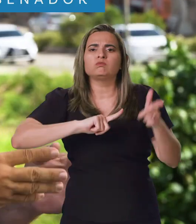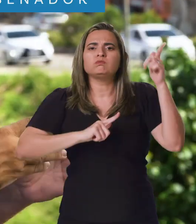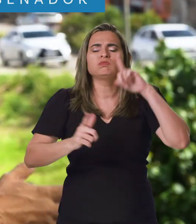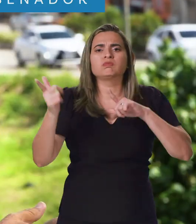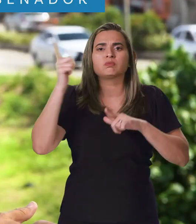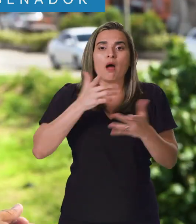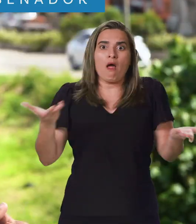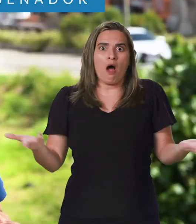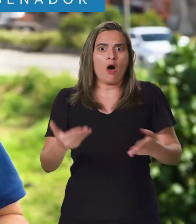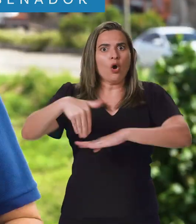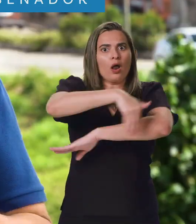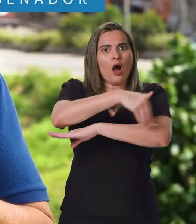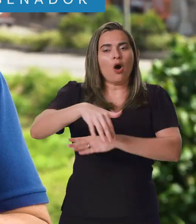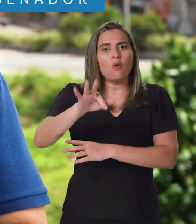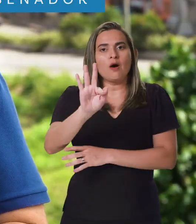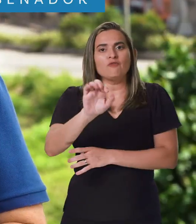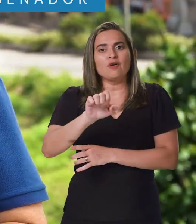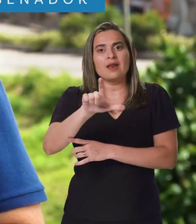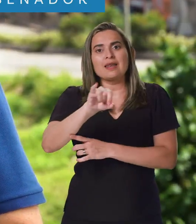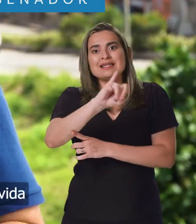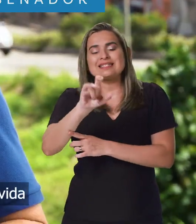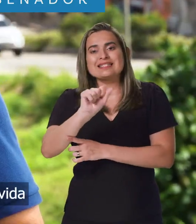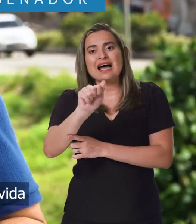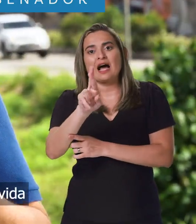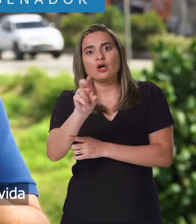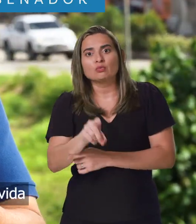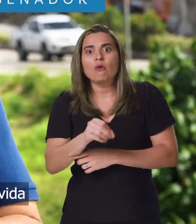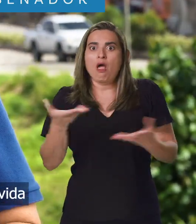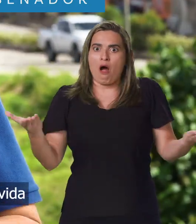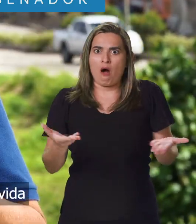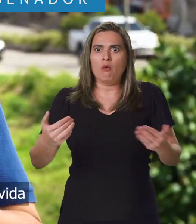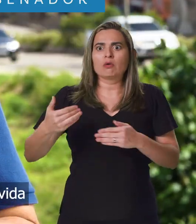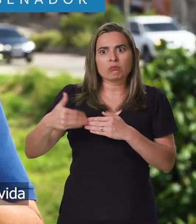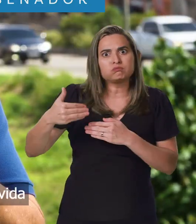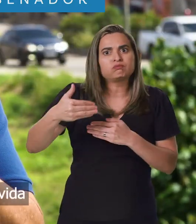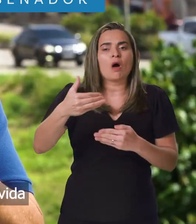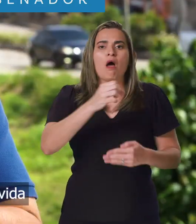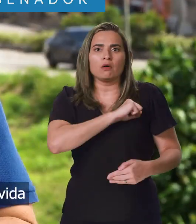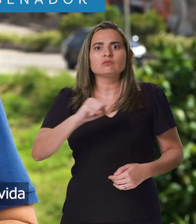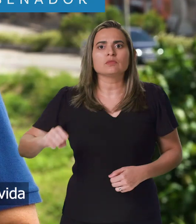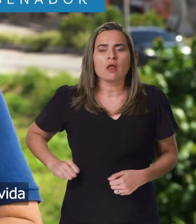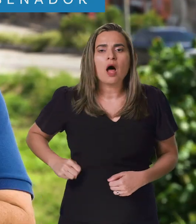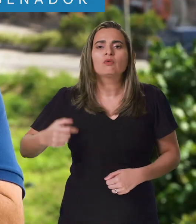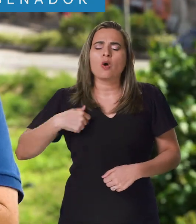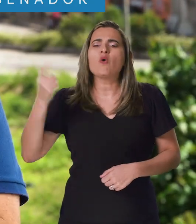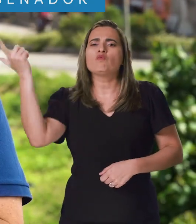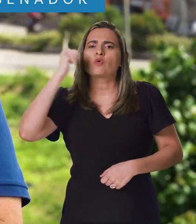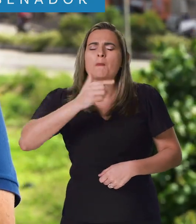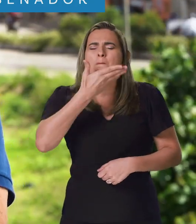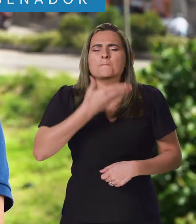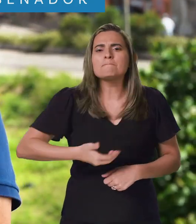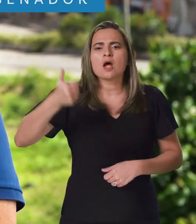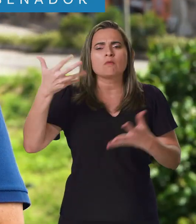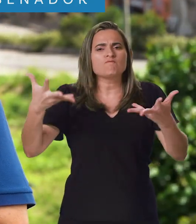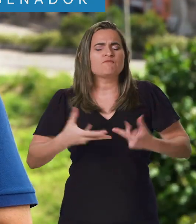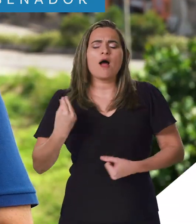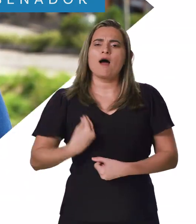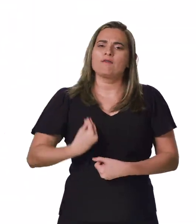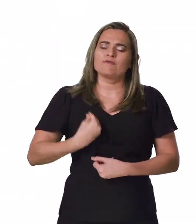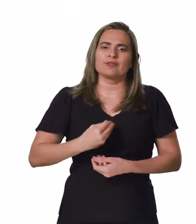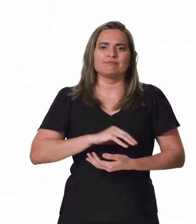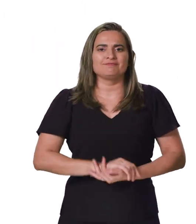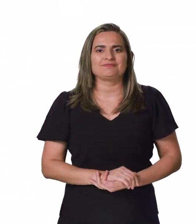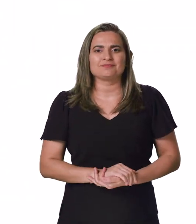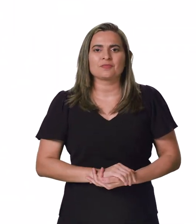a nova Felizardo Moura. Como senador da República, vou fazer ainda mais para melhorar a qualidade de vida de Natal e do Rio Grande do Norte.